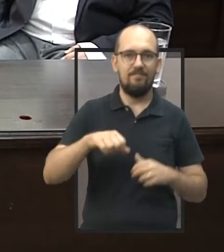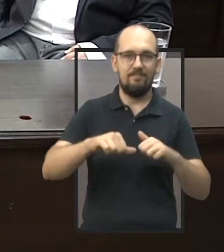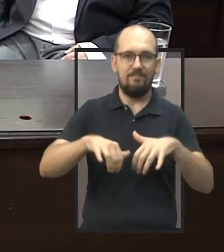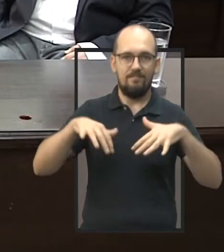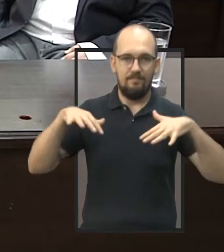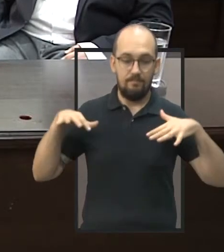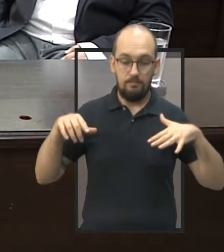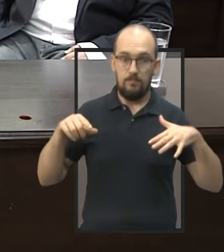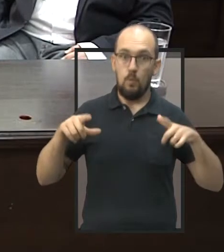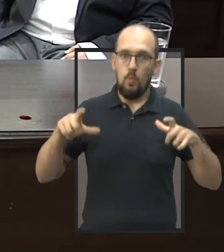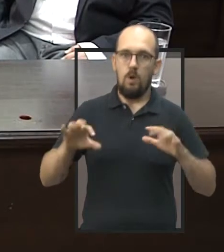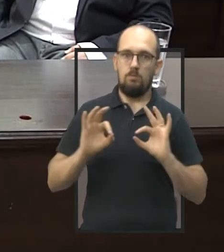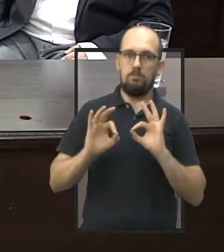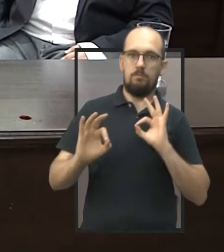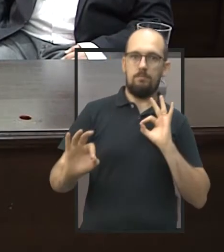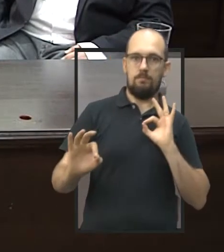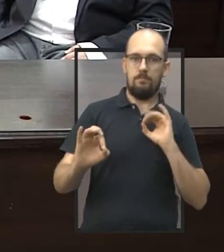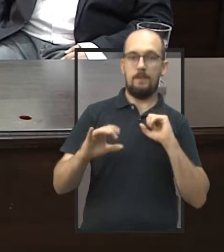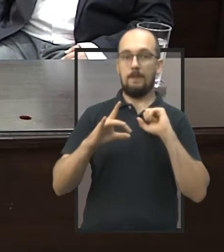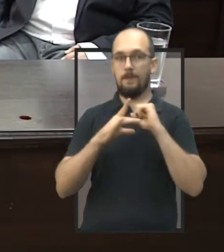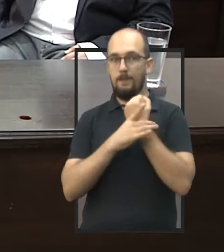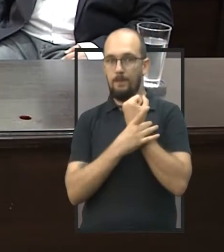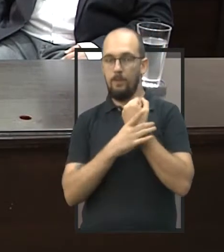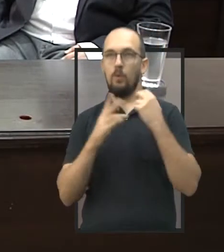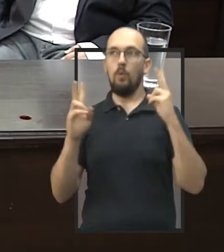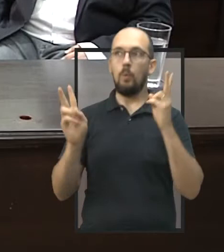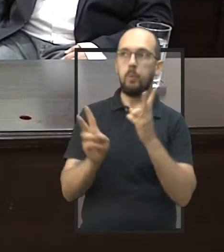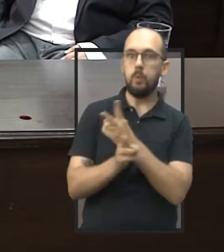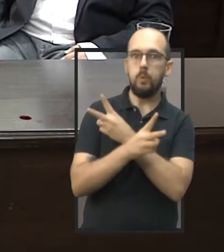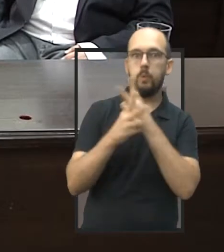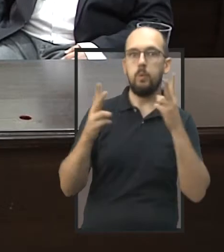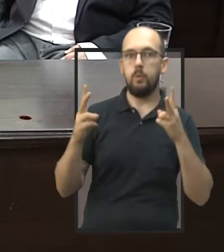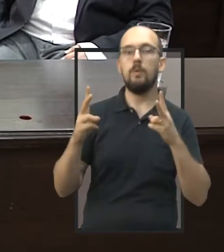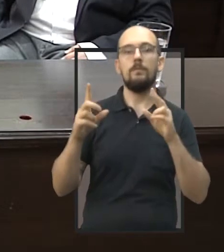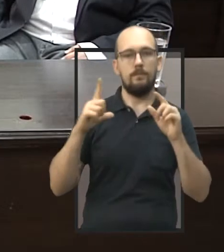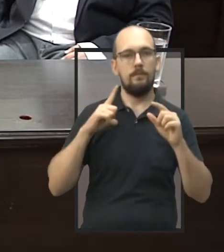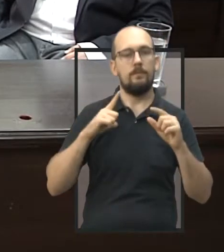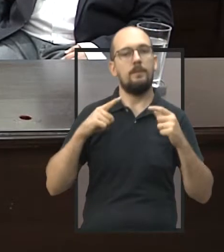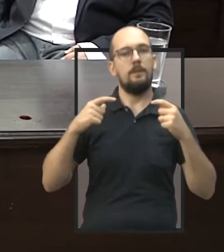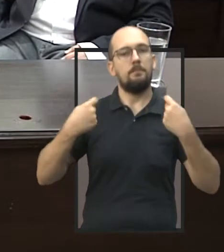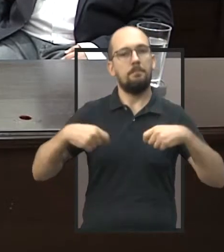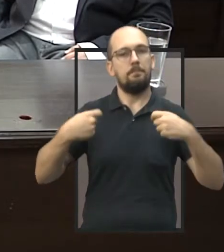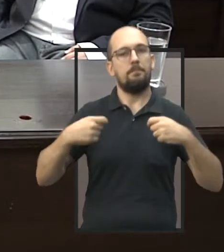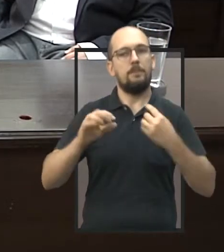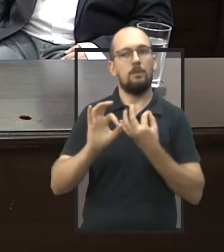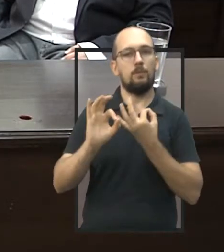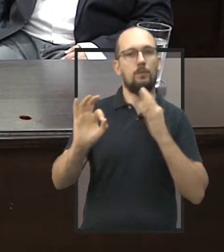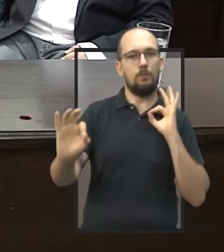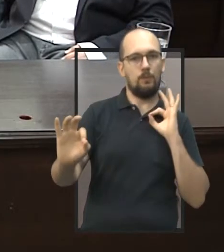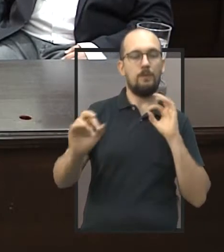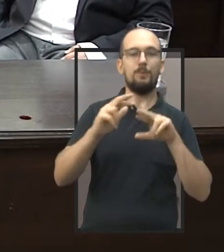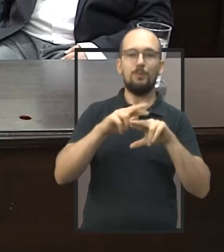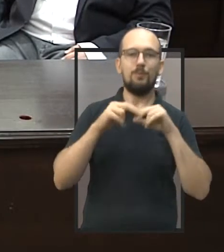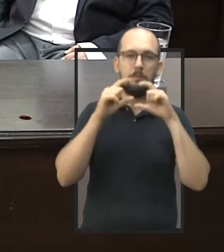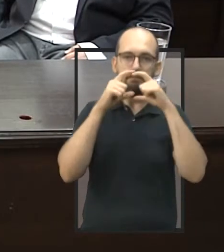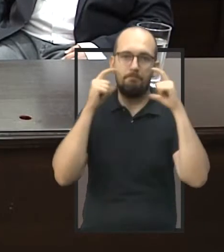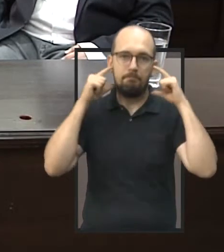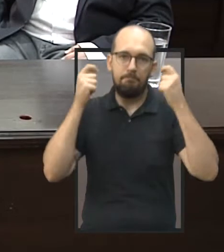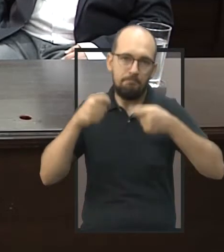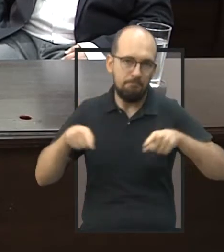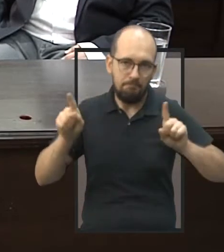Legislativo, local amplo, arejado e a uma distância segura, por isso estamos sem máscara, o vereador do